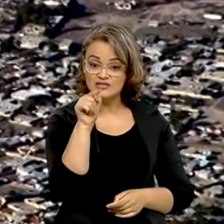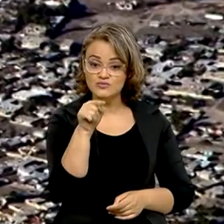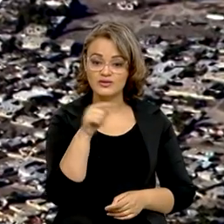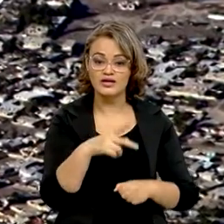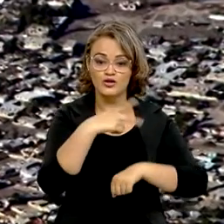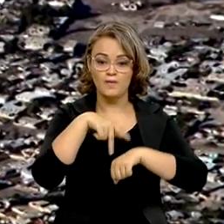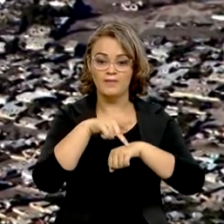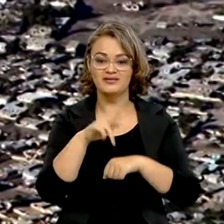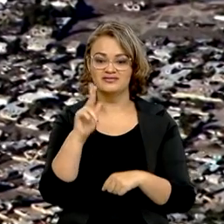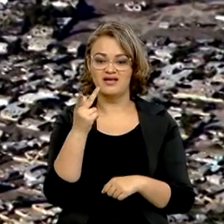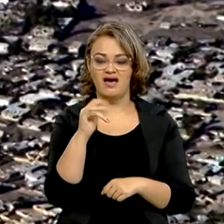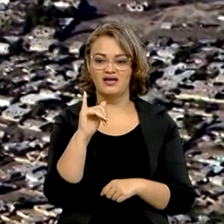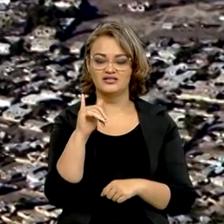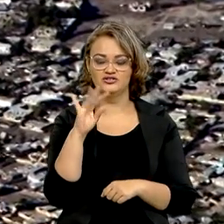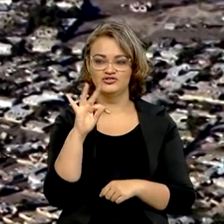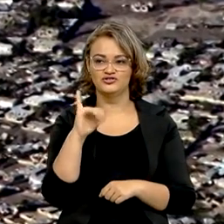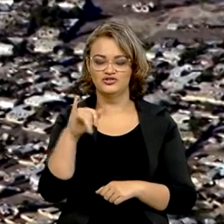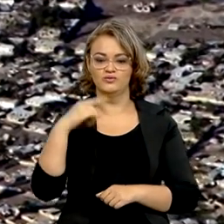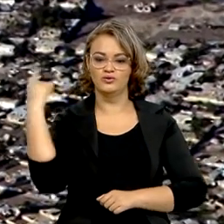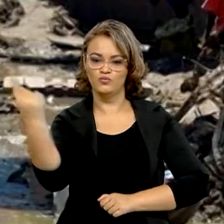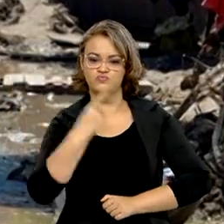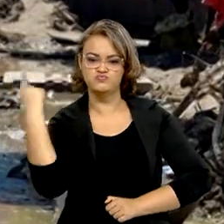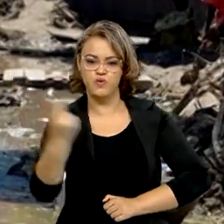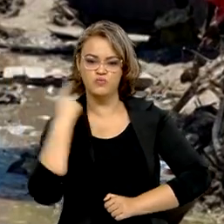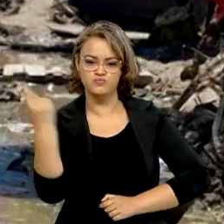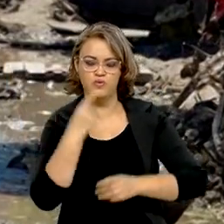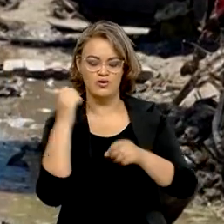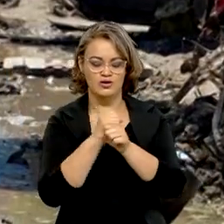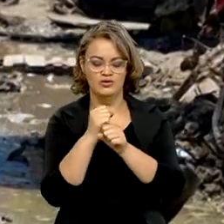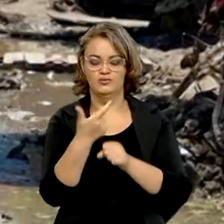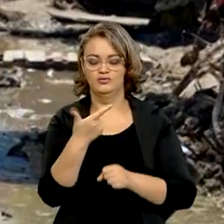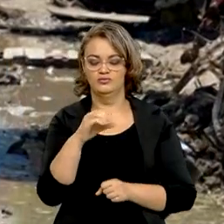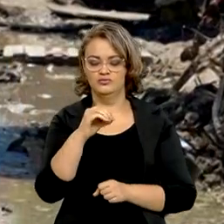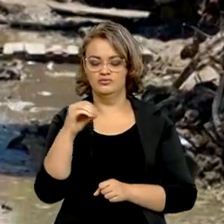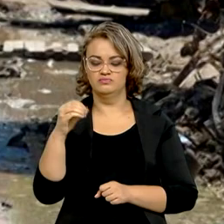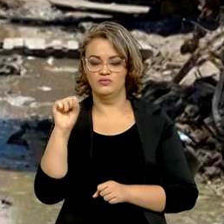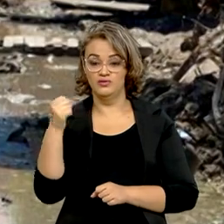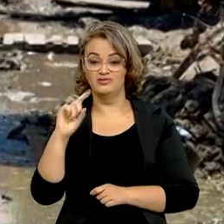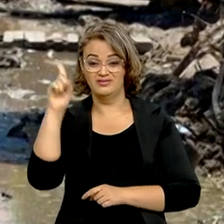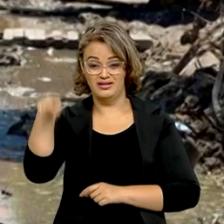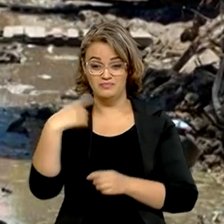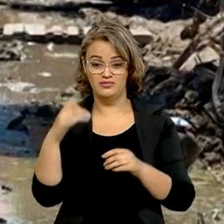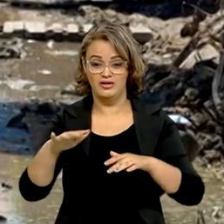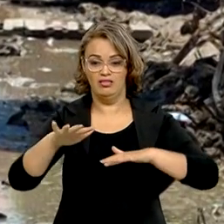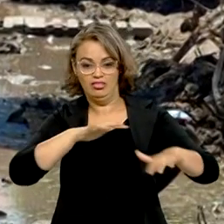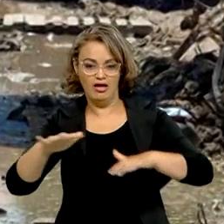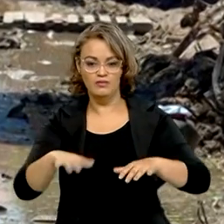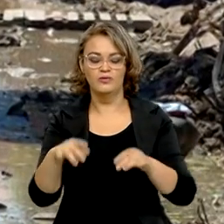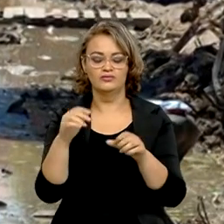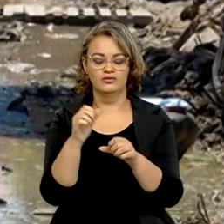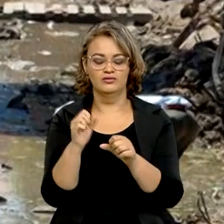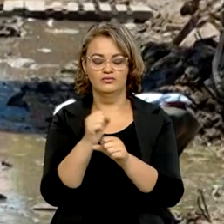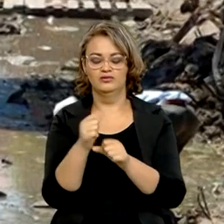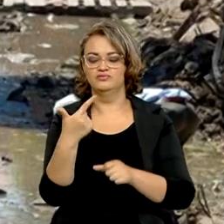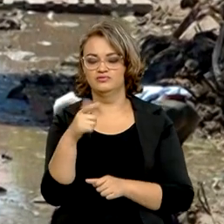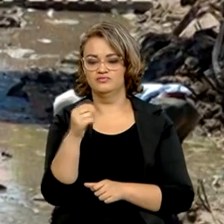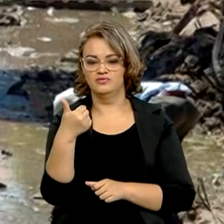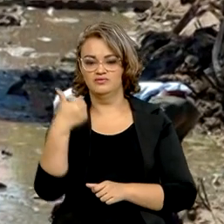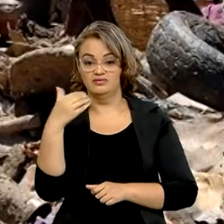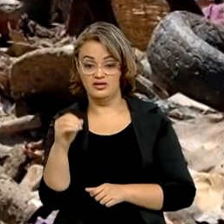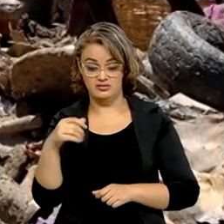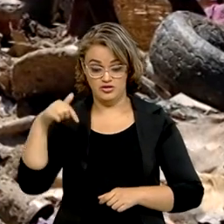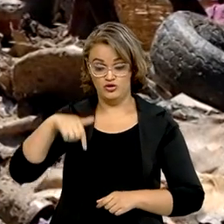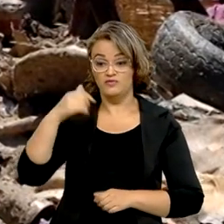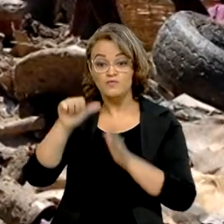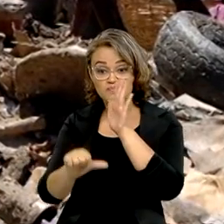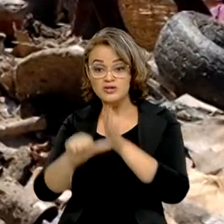Logo após a passagem de dois furacões em 2008, antes do terremoto de 2010. A agência foi a primeira equipe brasileira a chegar lá.